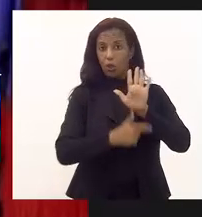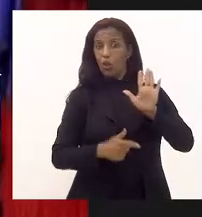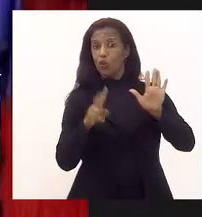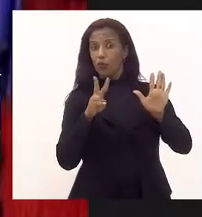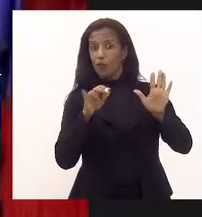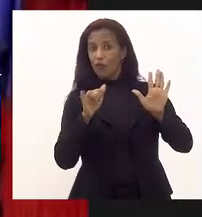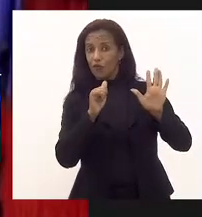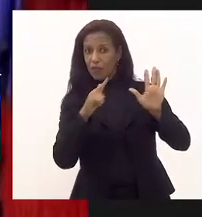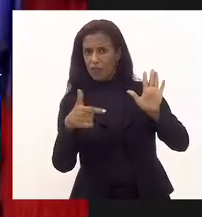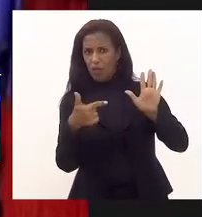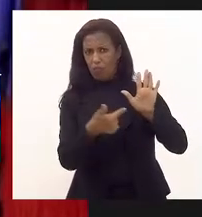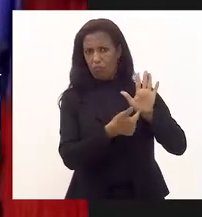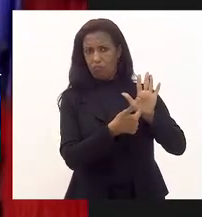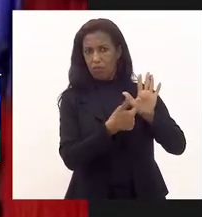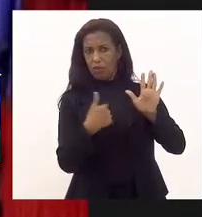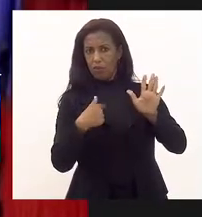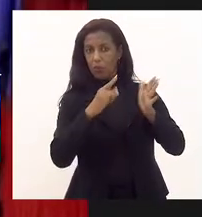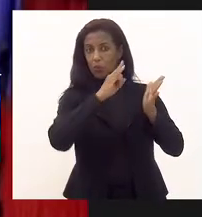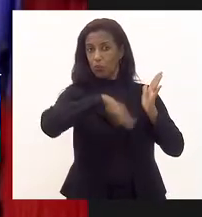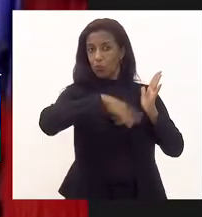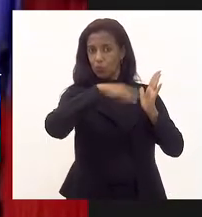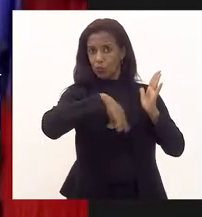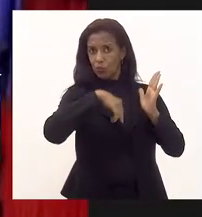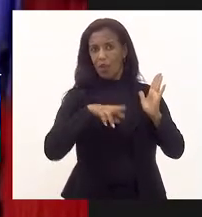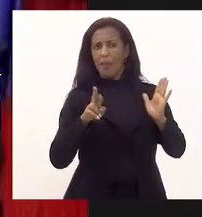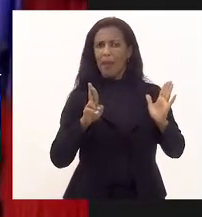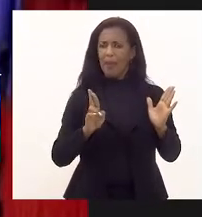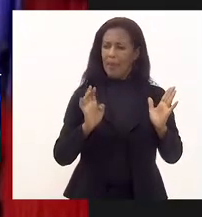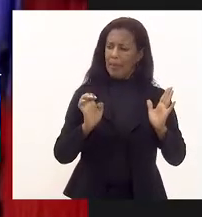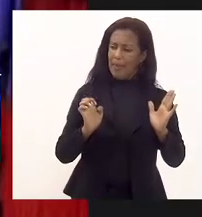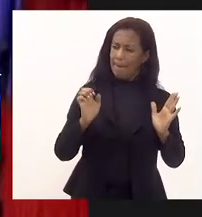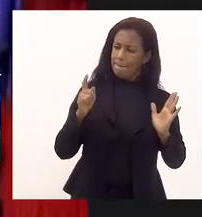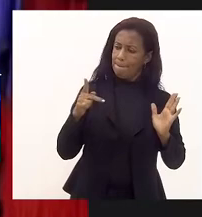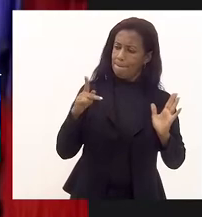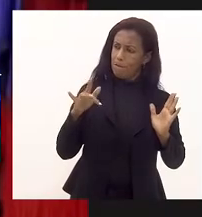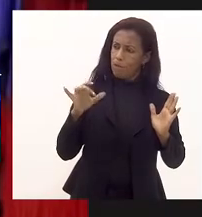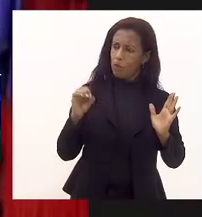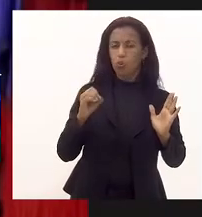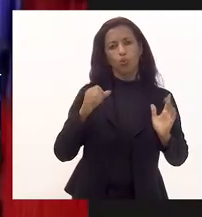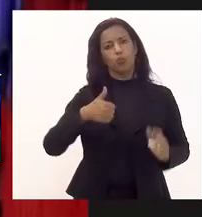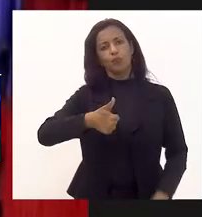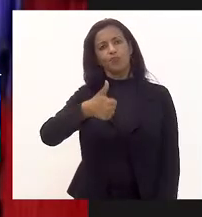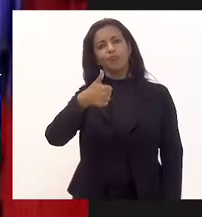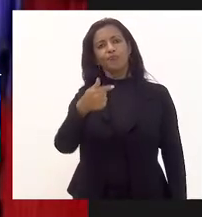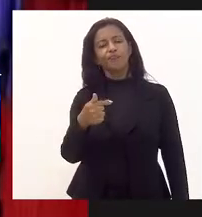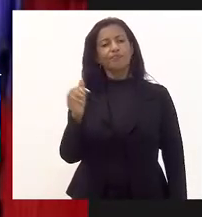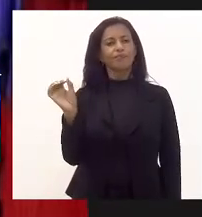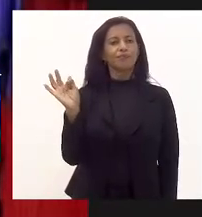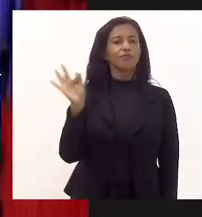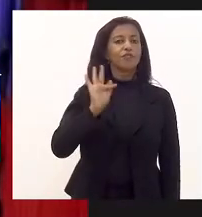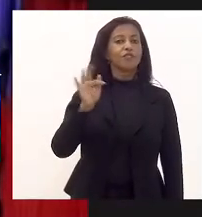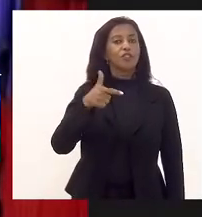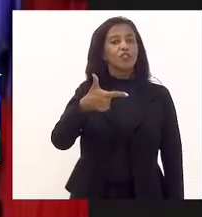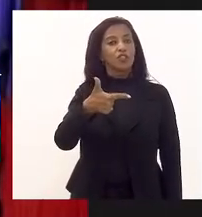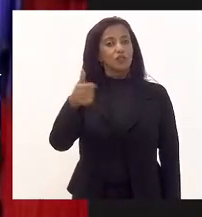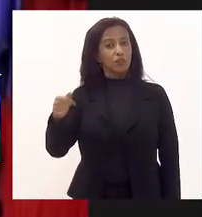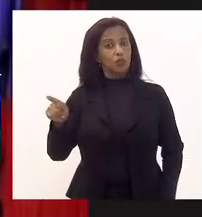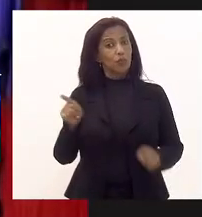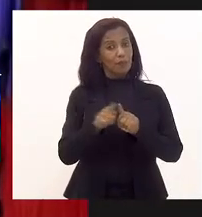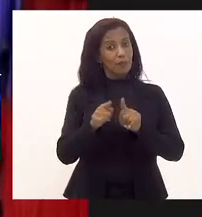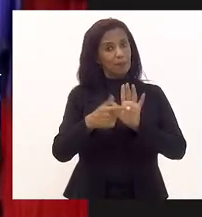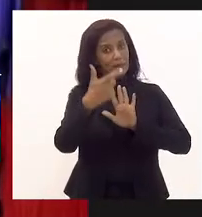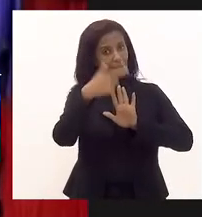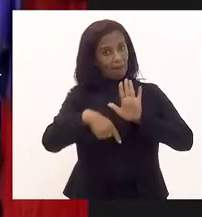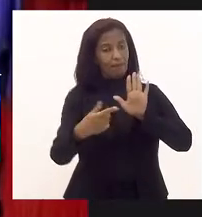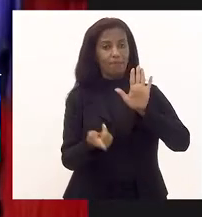Brasil, eu tenho em minhas mãos um documento de repúdio do INEA do dia 17, de fevereiro de 2021, também está aqui em minhas